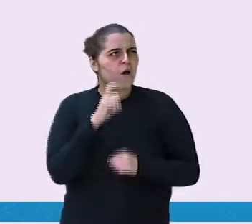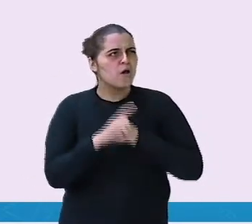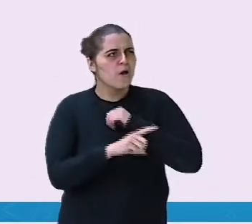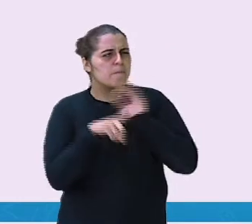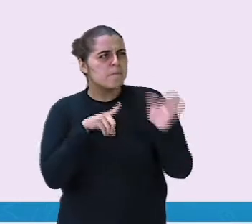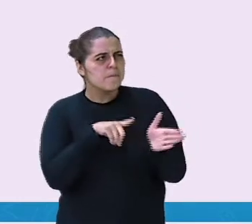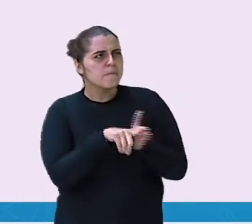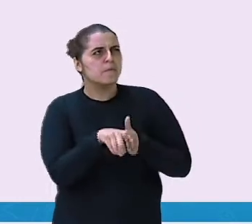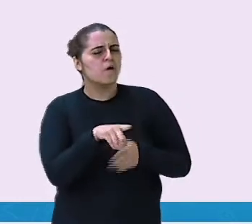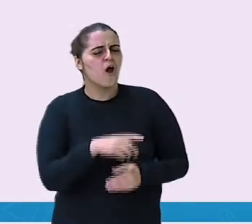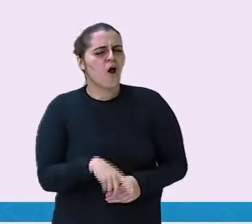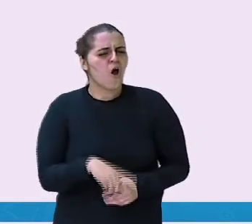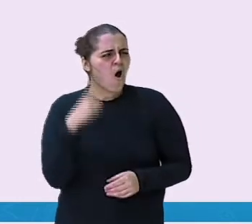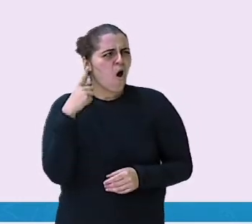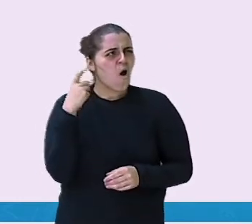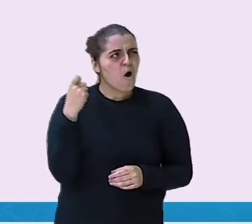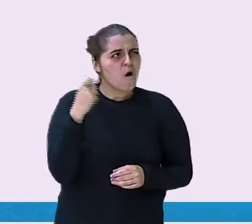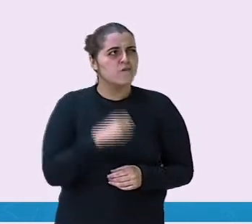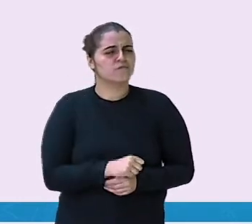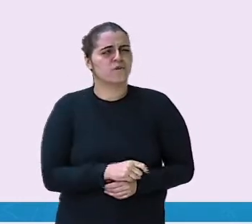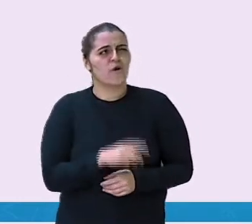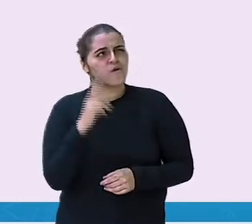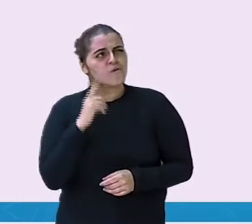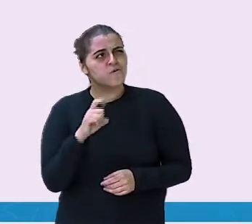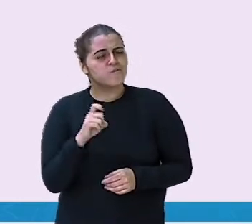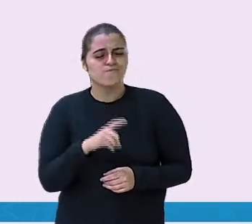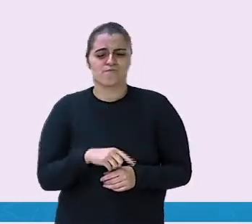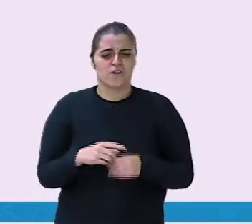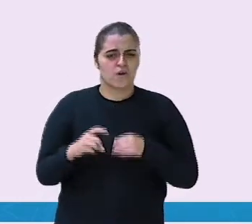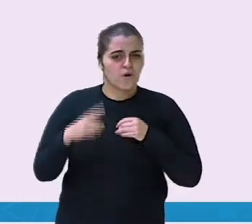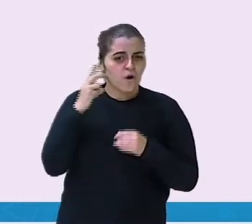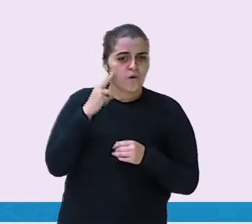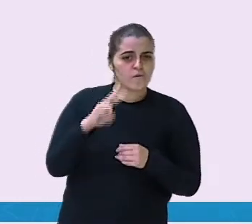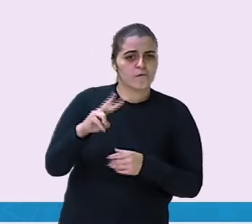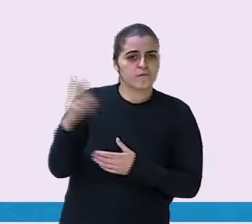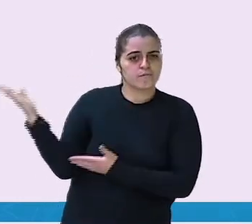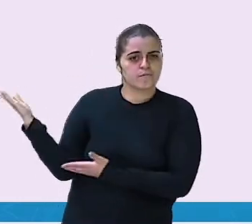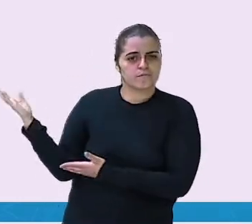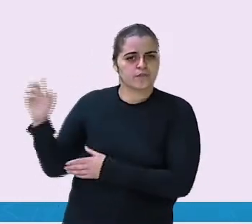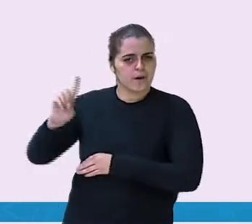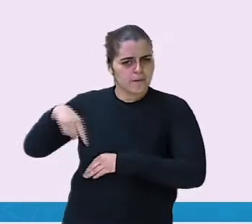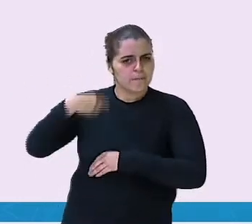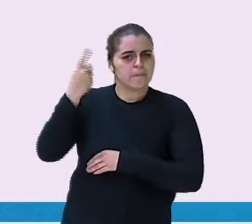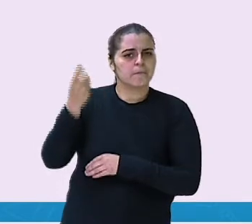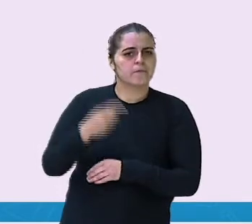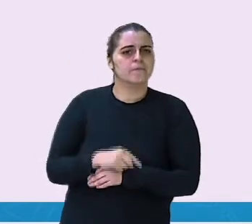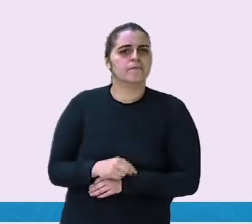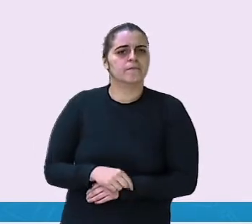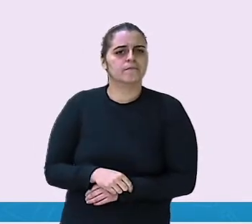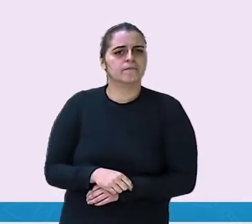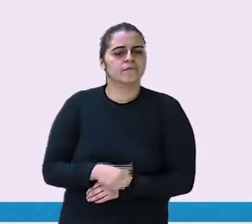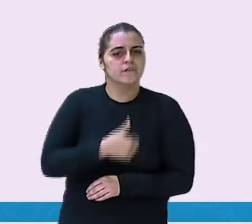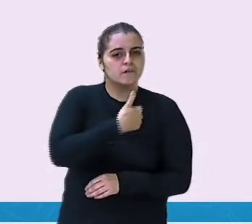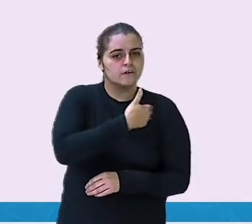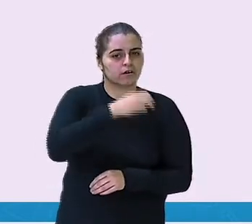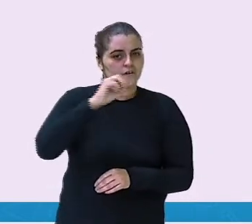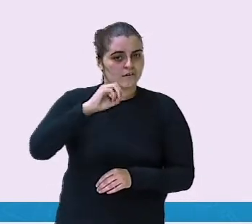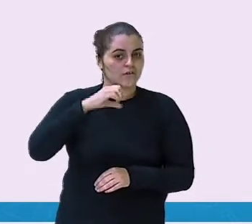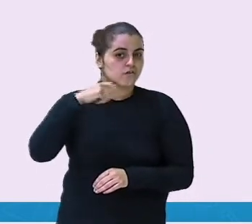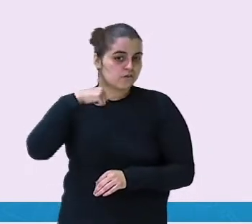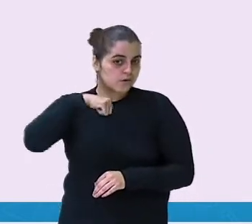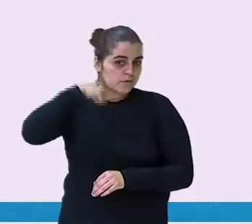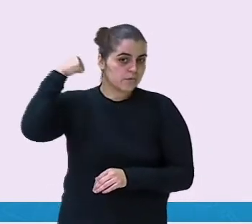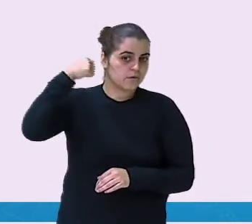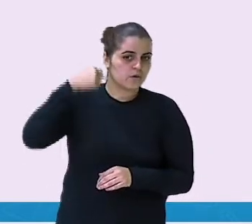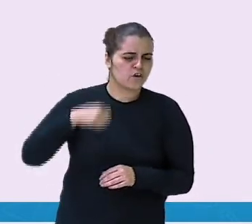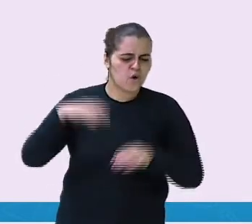Está perguntando. Olha aqui, cavando. Na próxima data, 10 de abril.